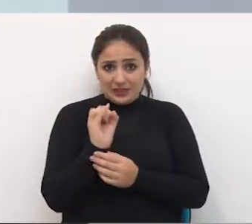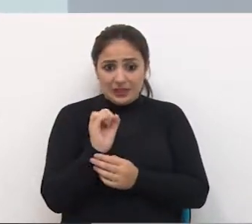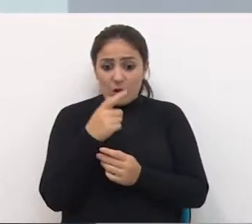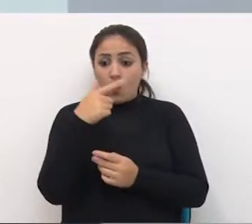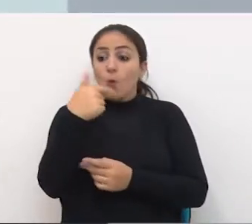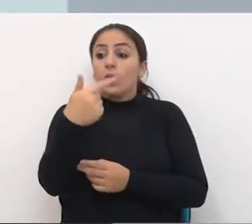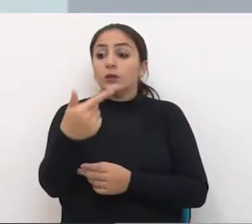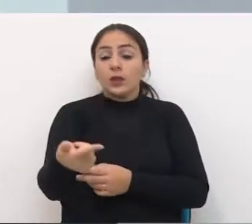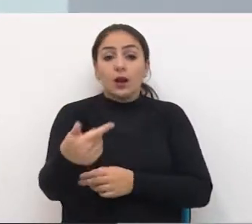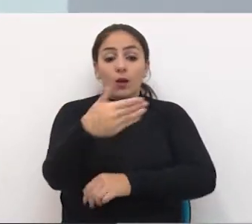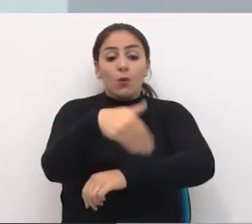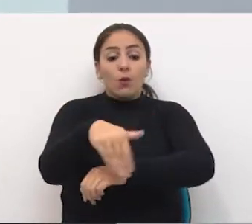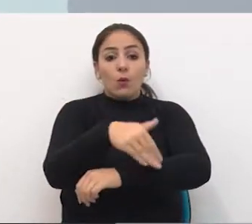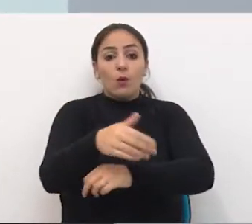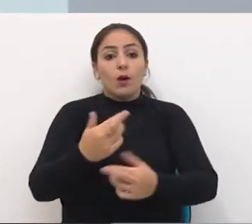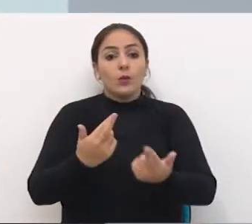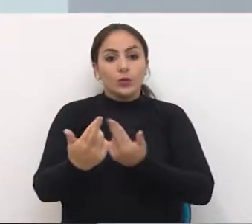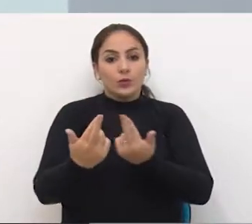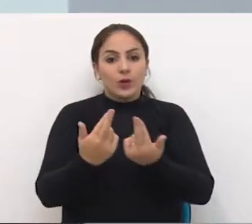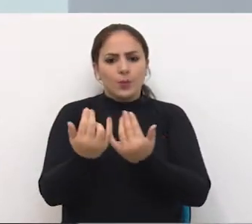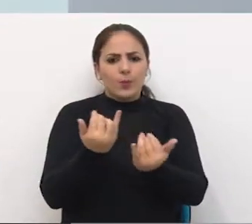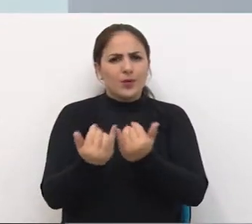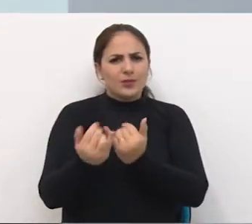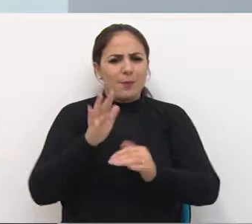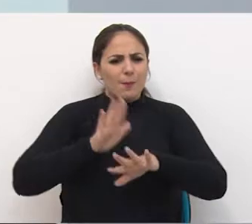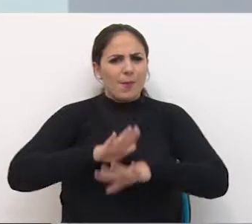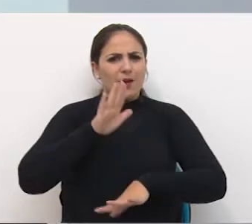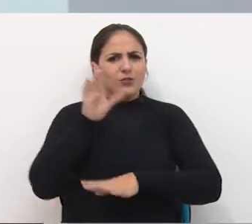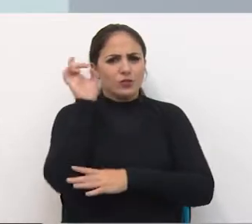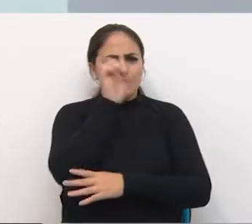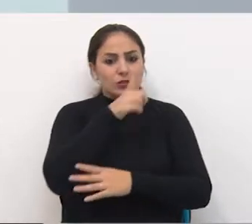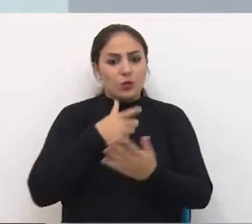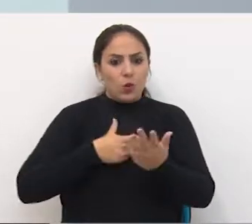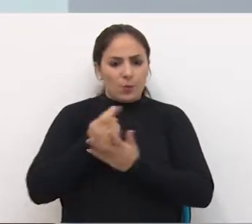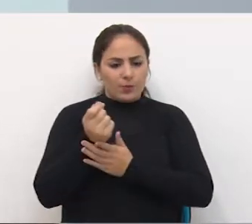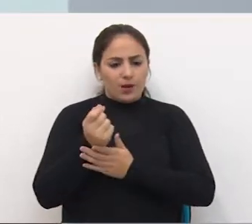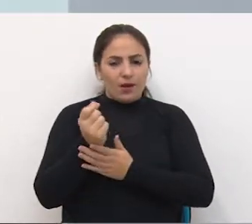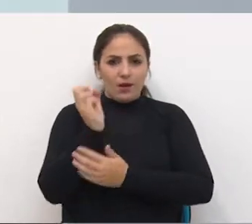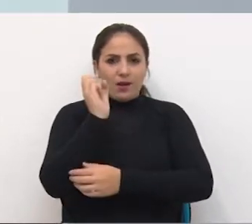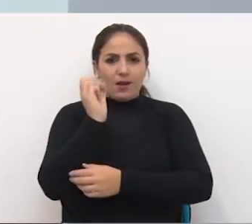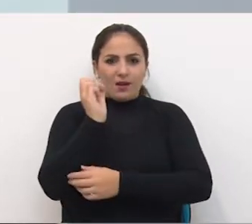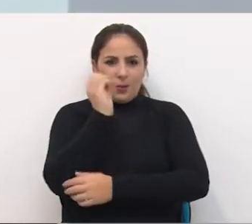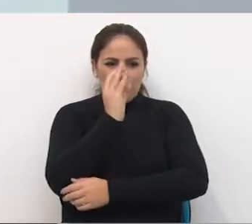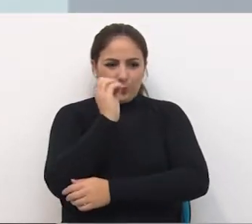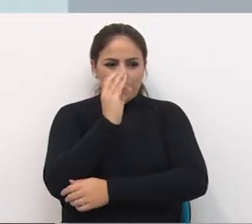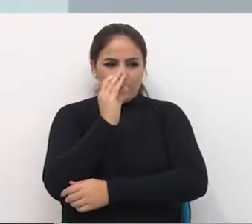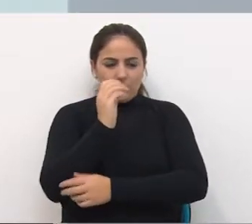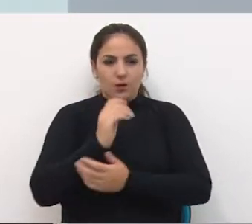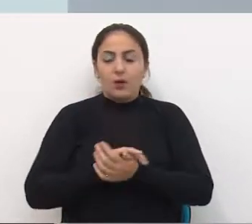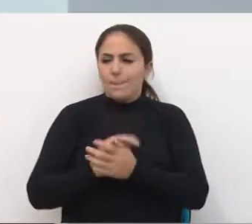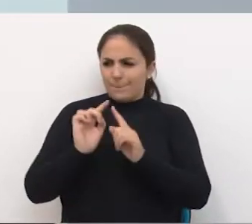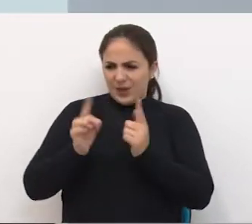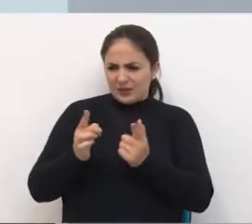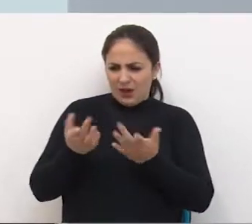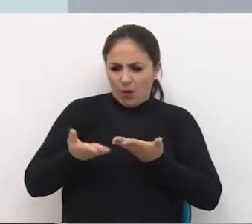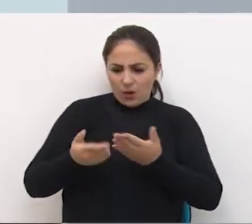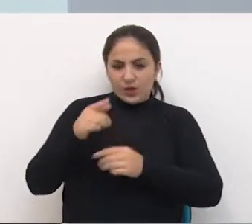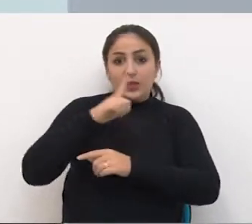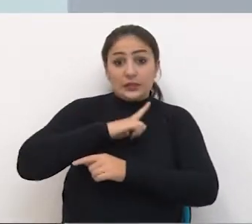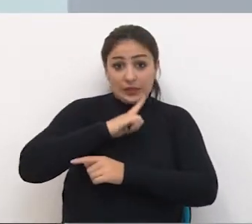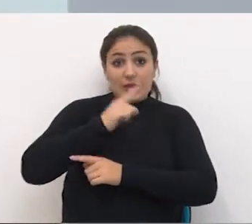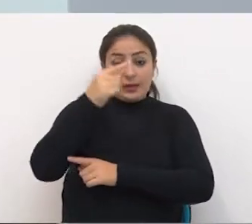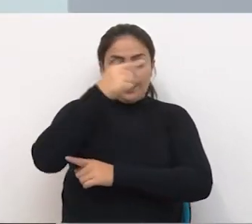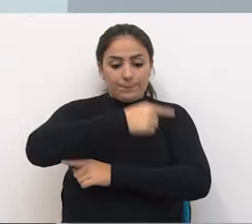numa outra rodovia, por exemplo Podemos dizer que ia ser mais difícil para comprar o aparelho Mas uma rodovia que recebe recursos